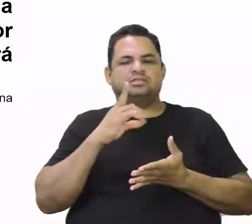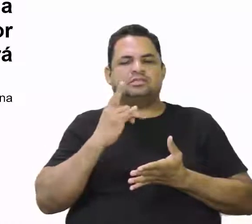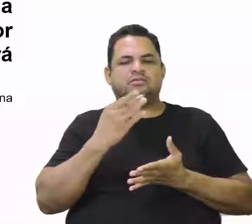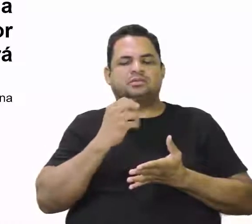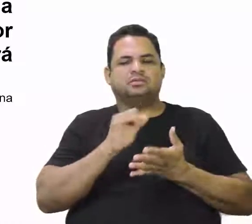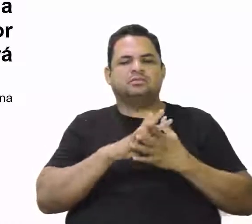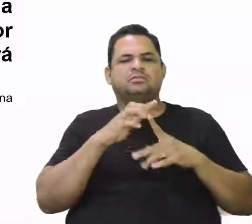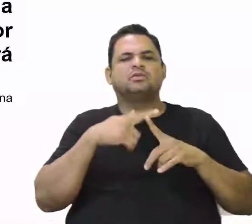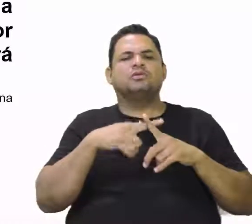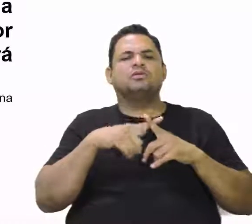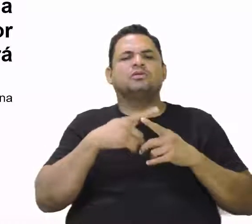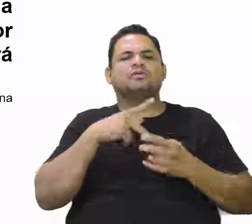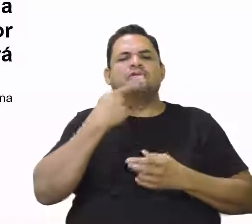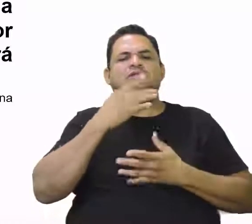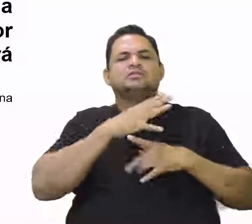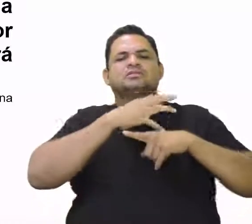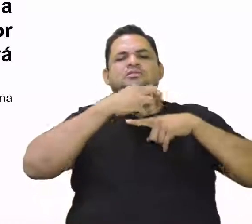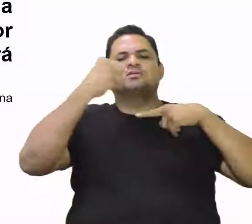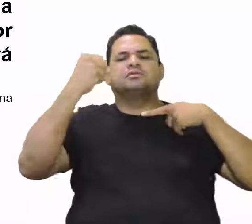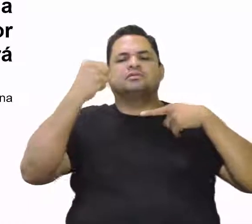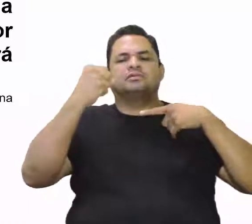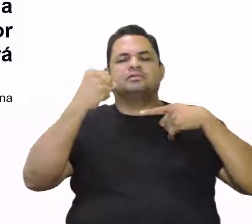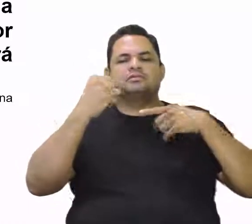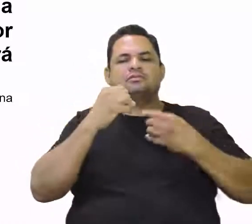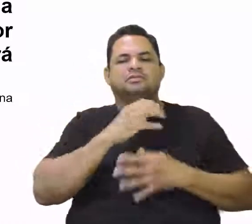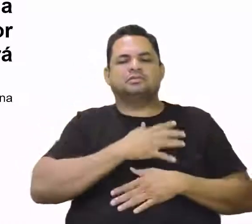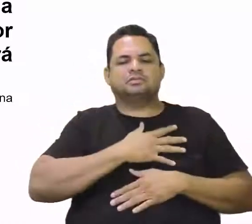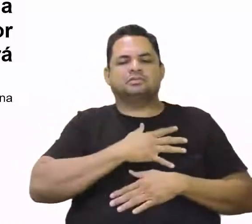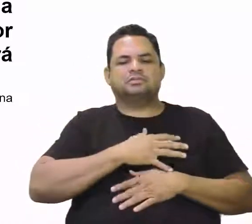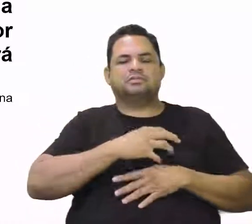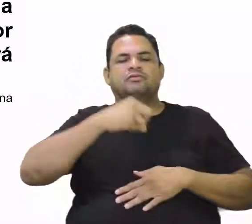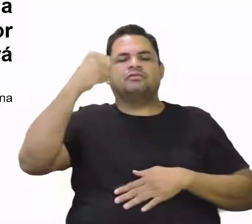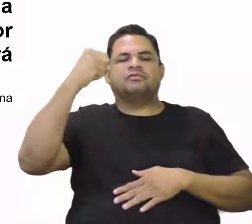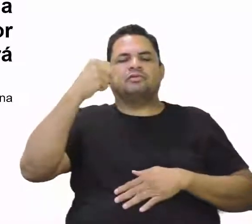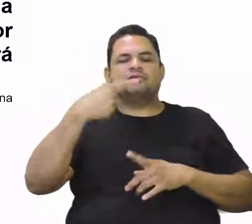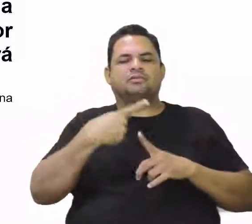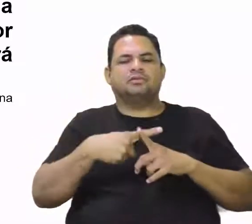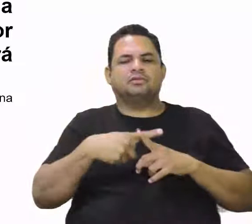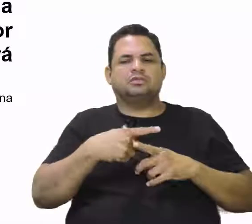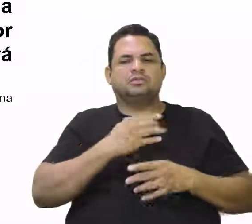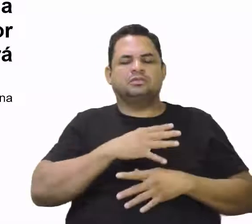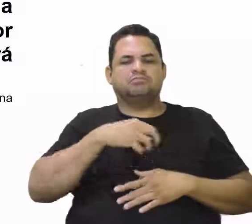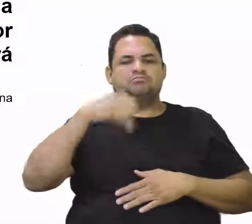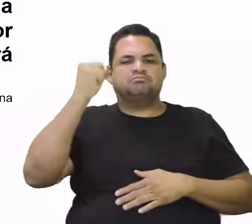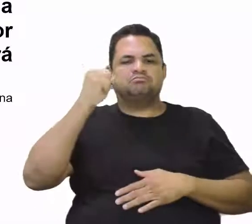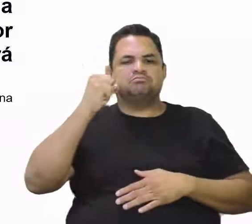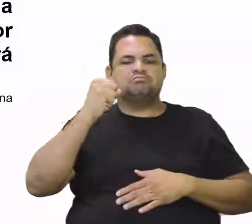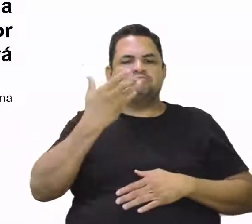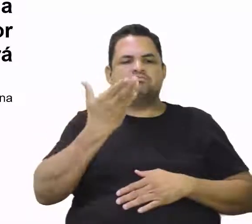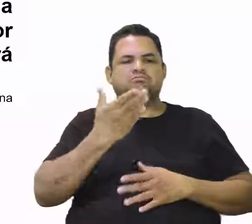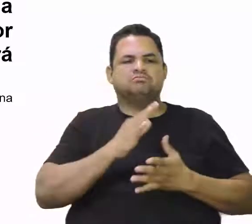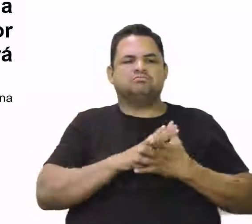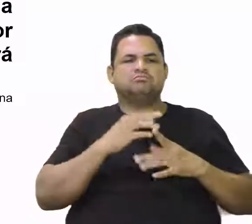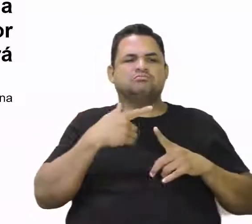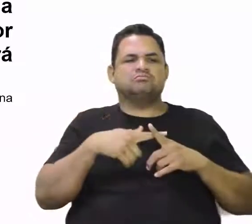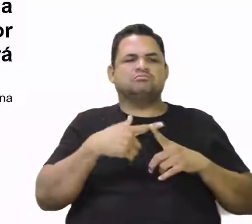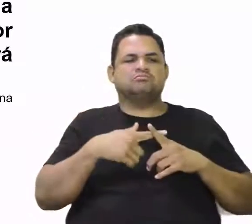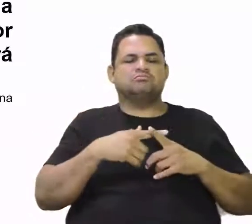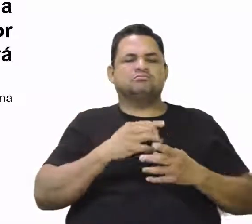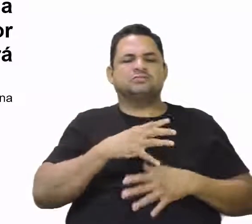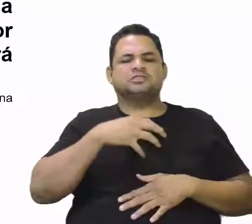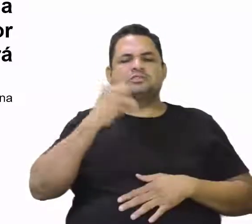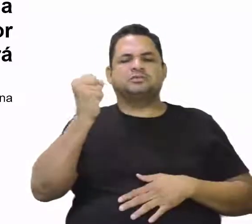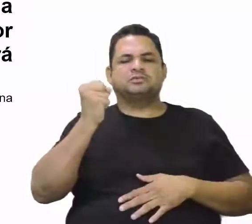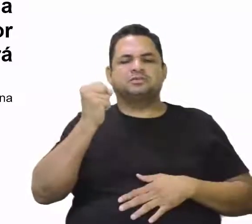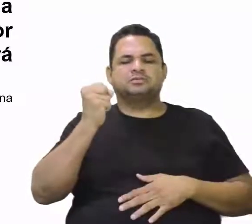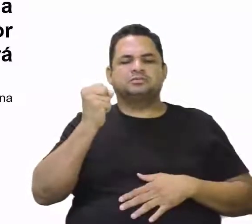Por que ele fala em salvar essa gente? Olha, o texto todo aí ele está falando em salvar essa gente. Por que ele está falando isso, hein?